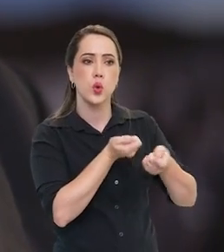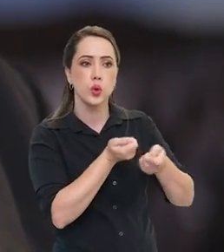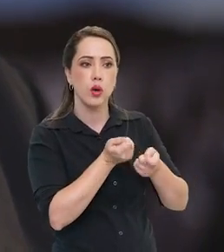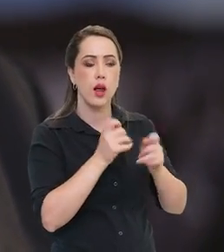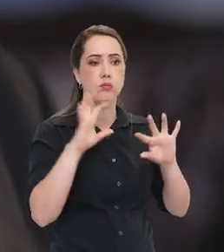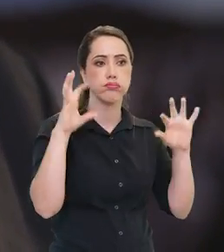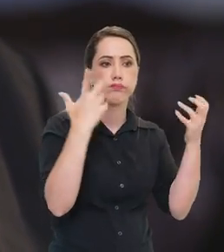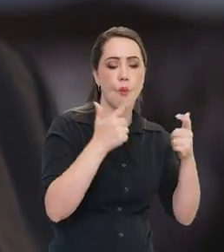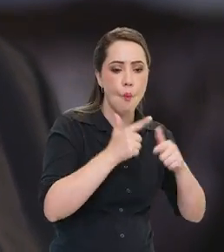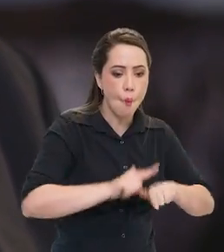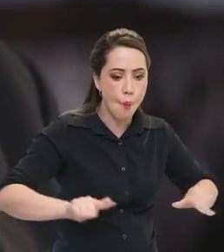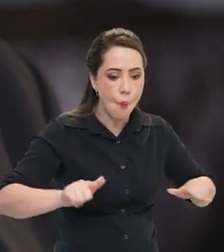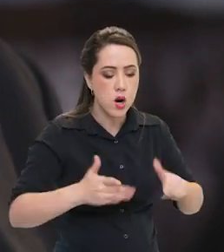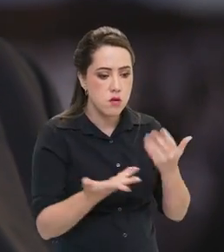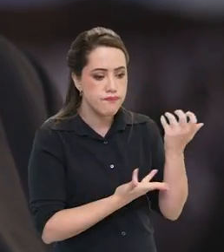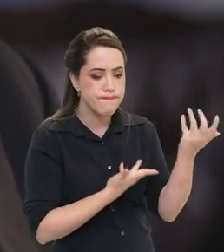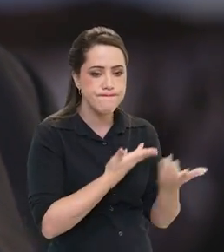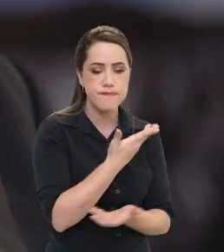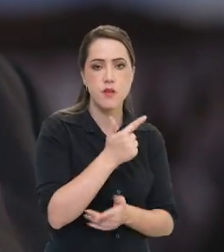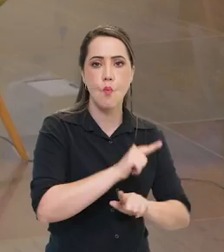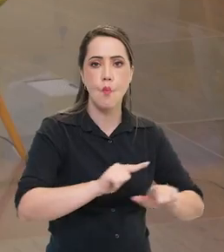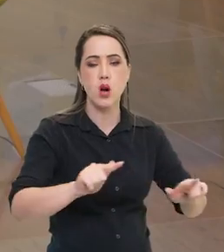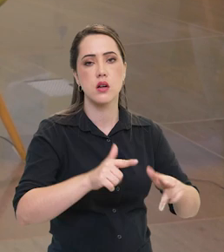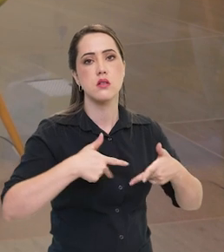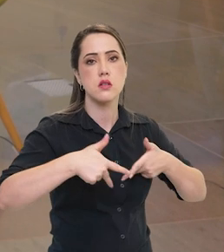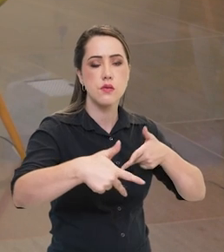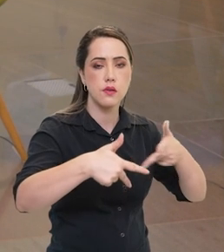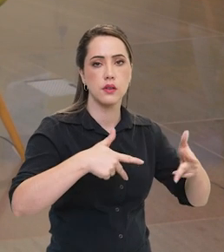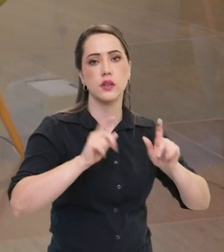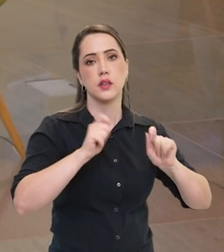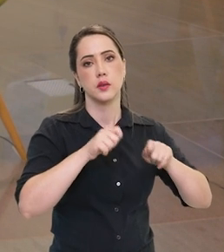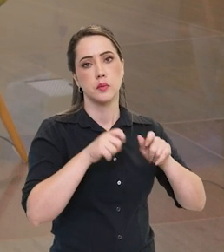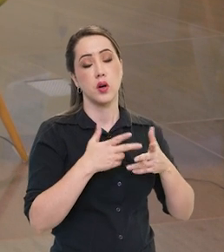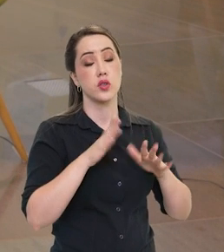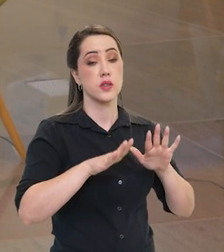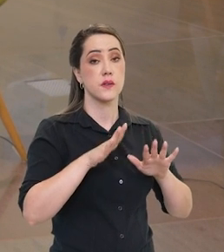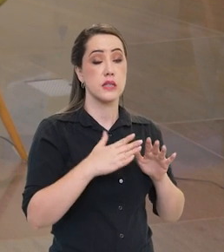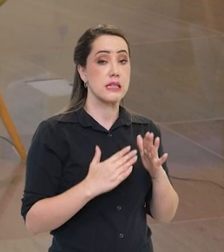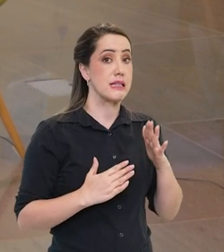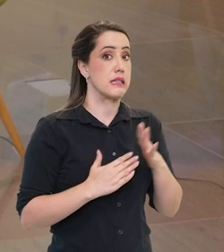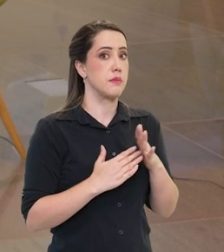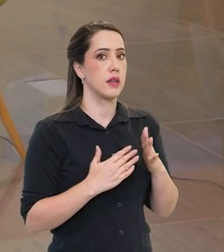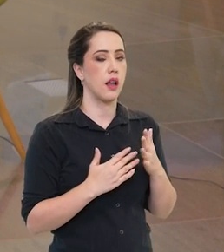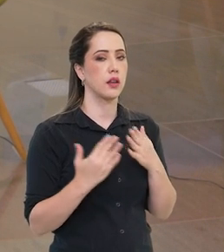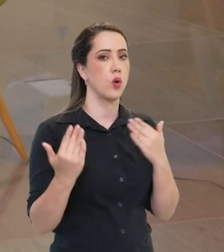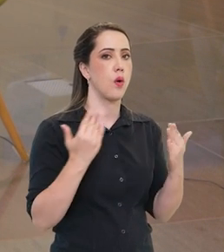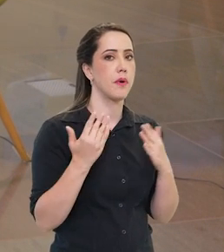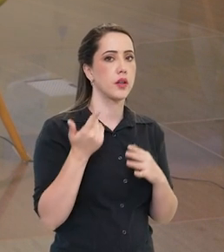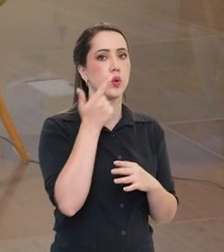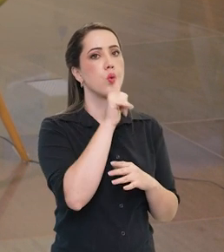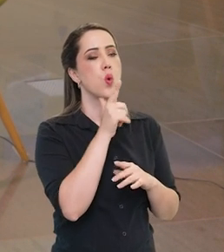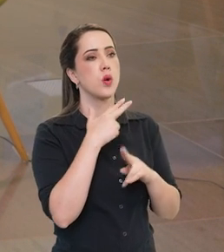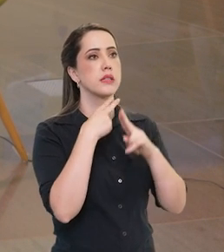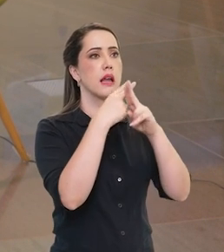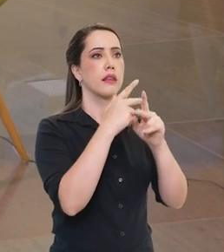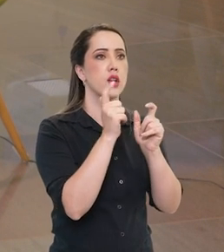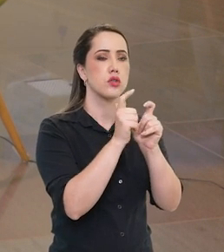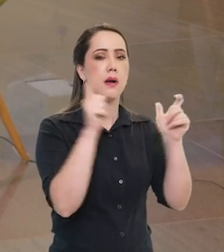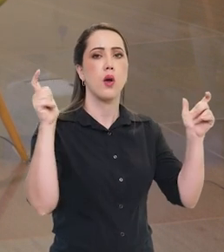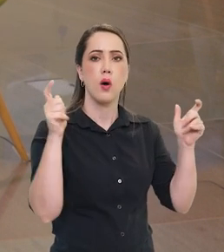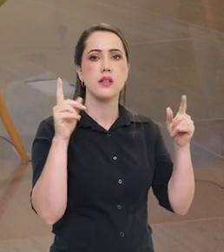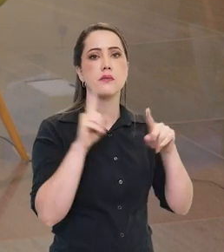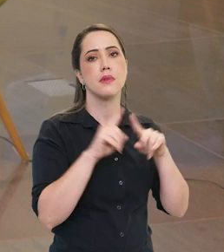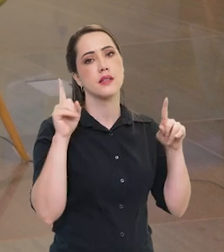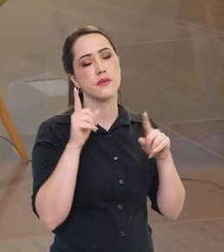satélite para monitorar desmatamento? Sim, em proporções talvez mais limitadas do que os satélites